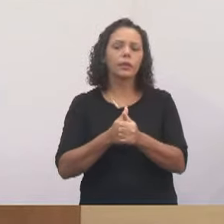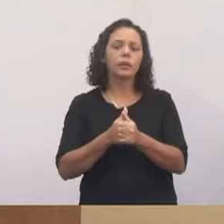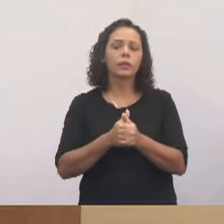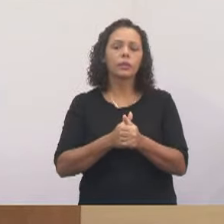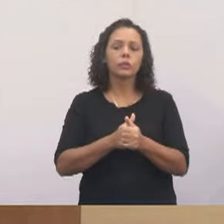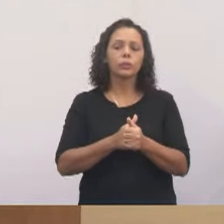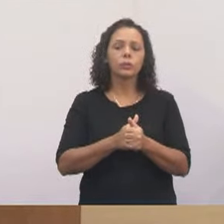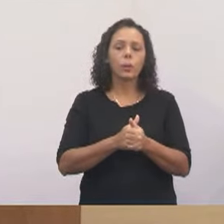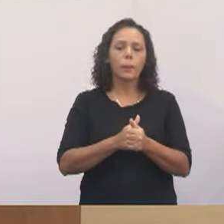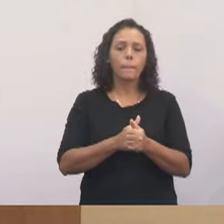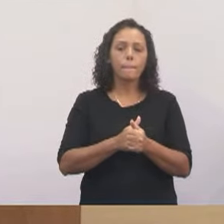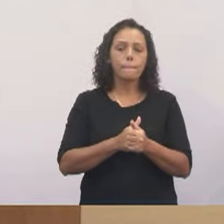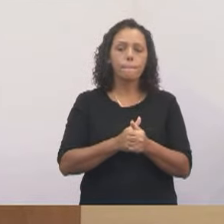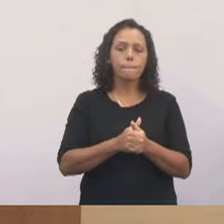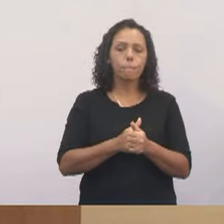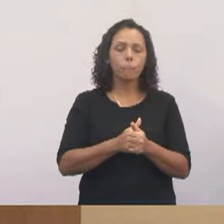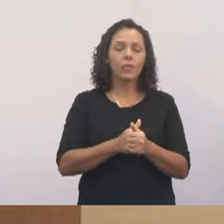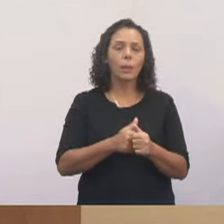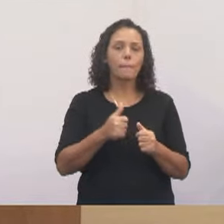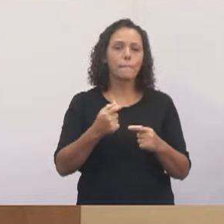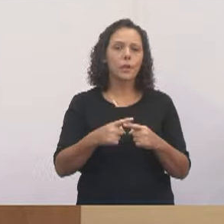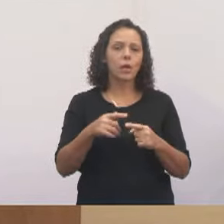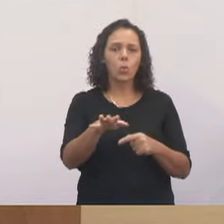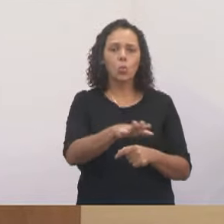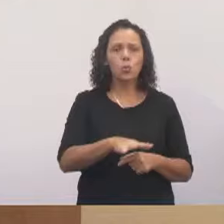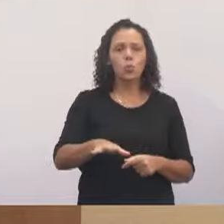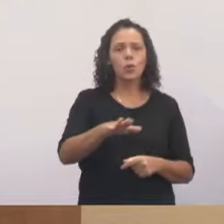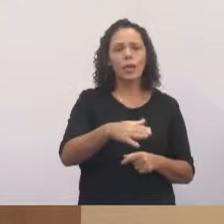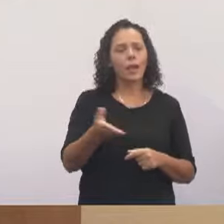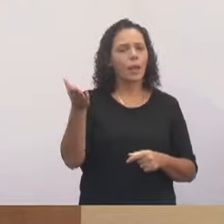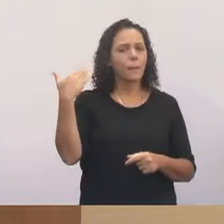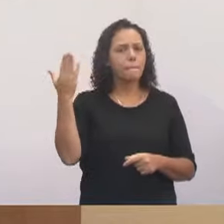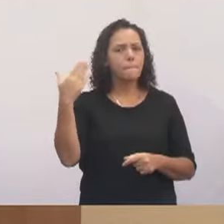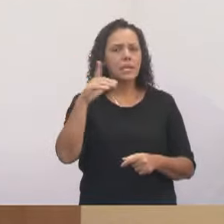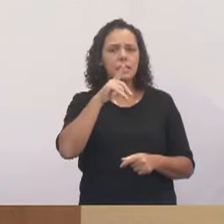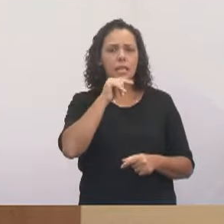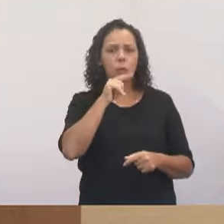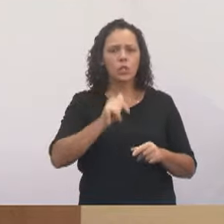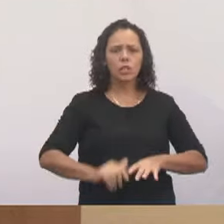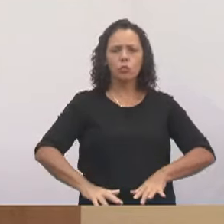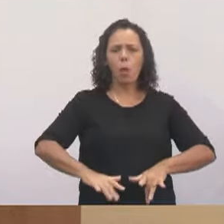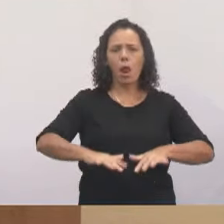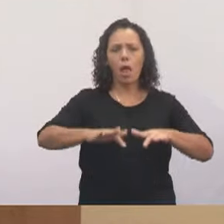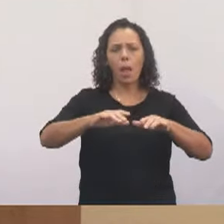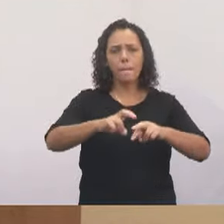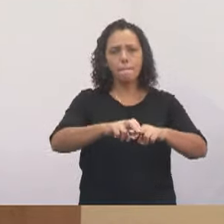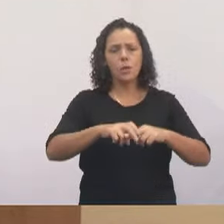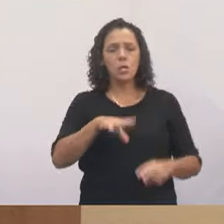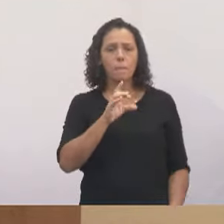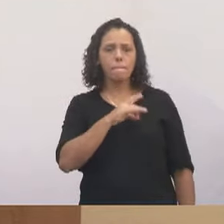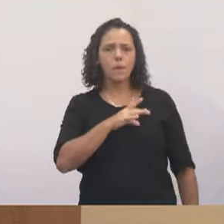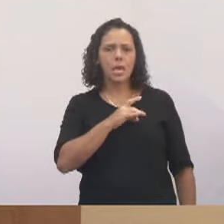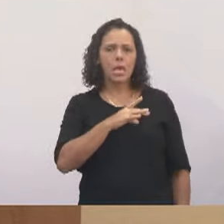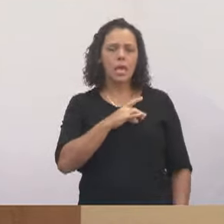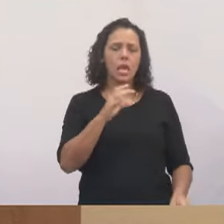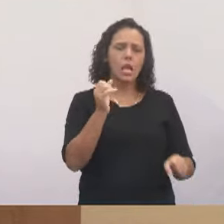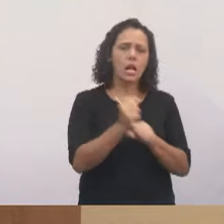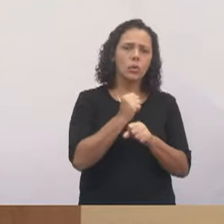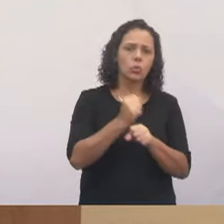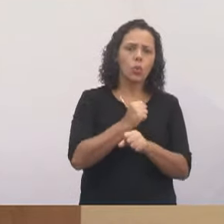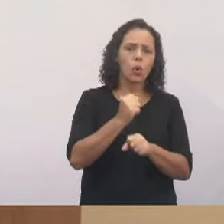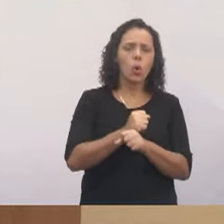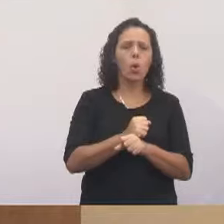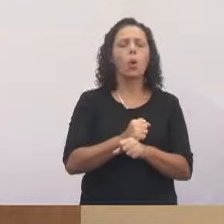Danúbio. Onde eles passaram por muitas enchentes. E eles tinham muito medo dessa obra por conta do que ela podia